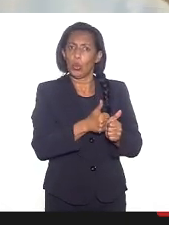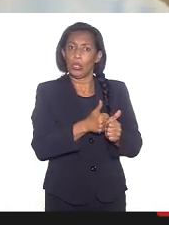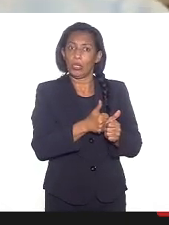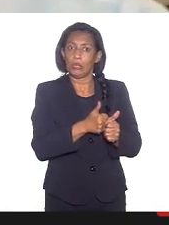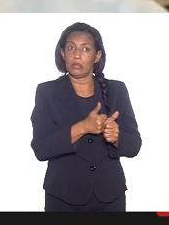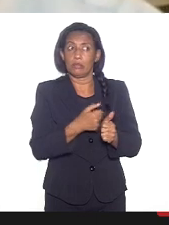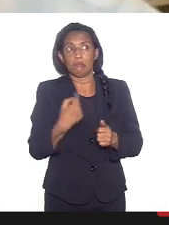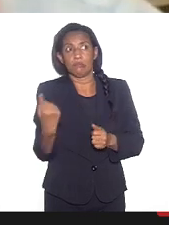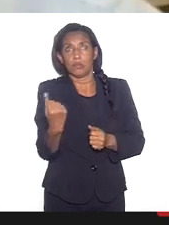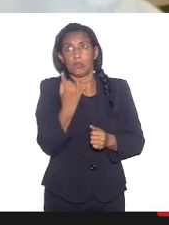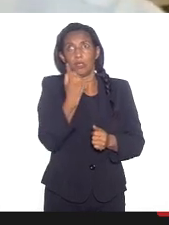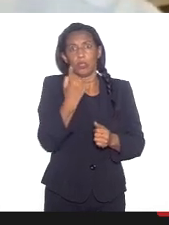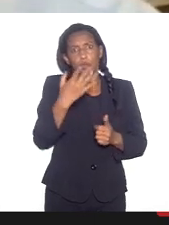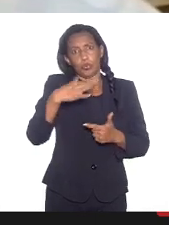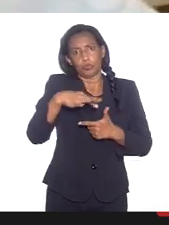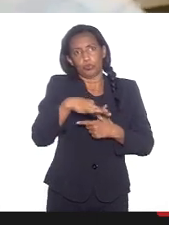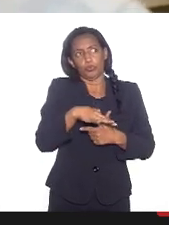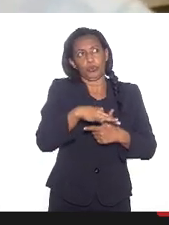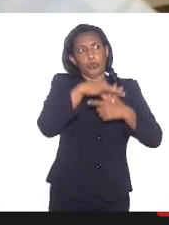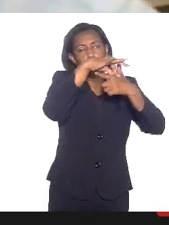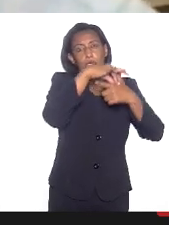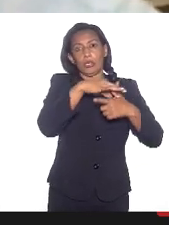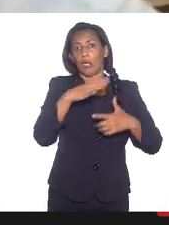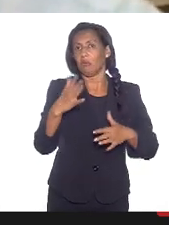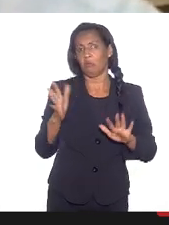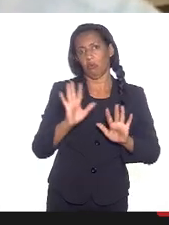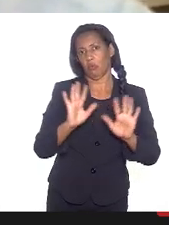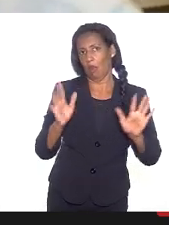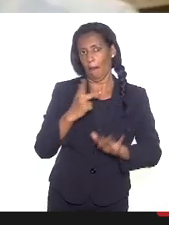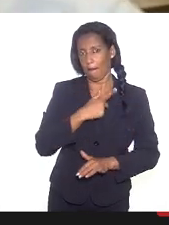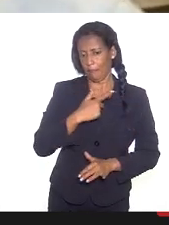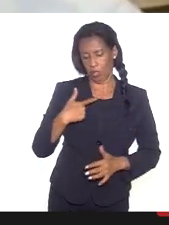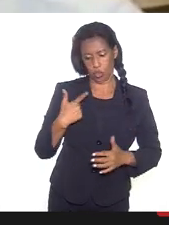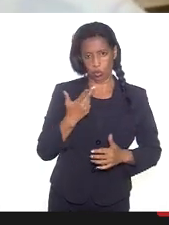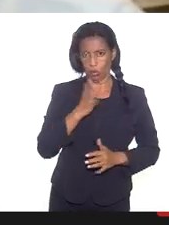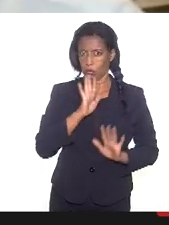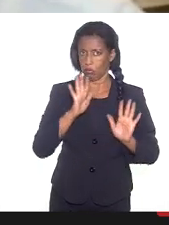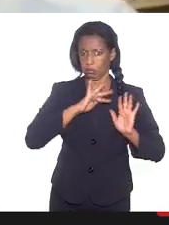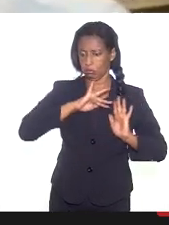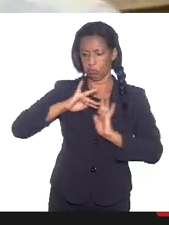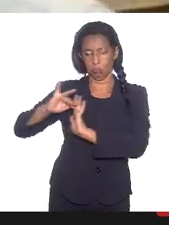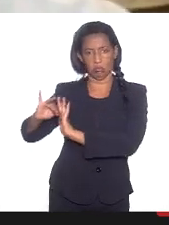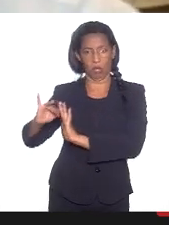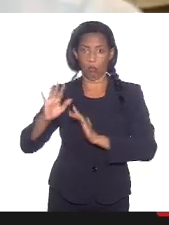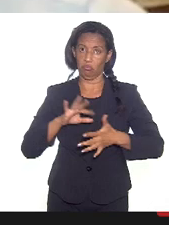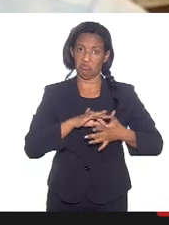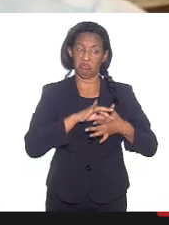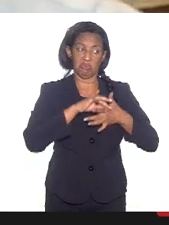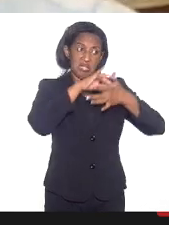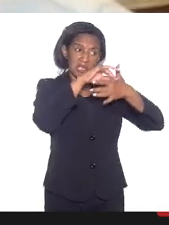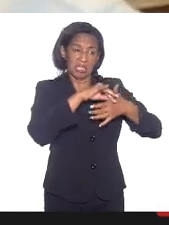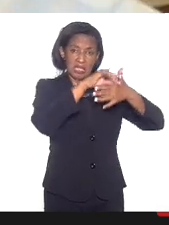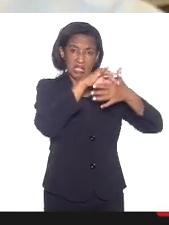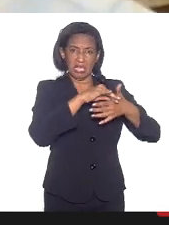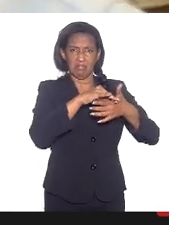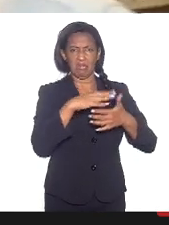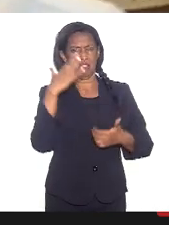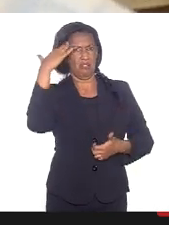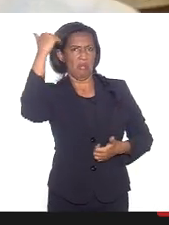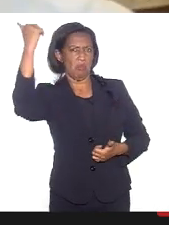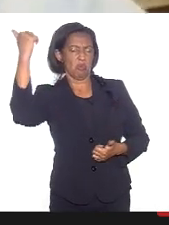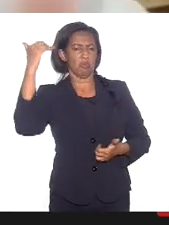ditos pastores, eu não os considero pastores, eu não os considero pastores, de fanáticos